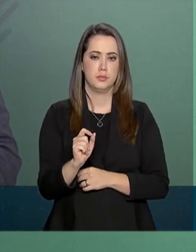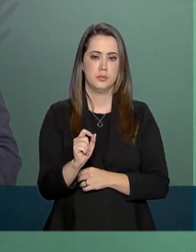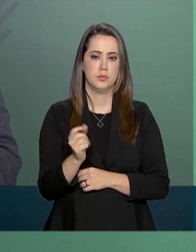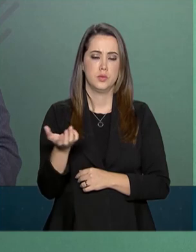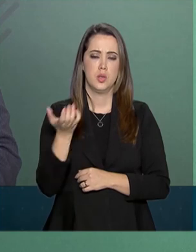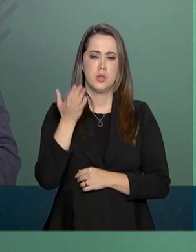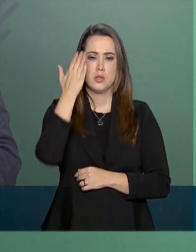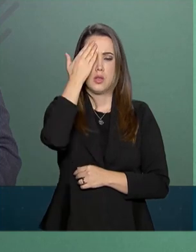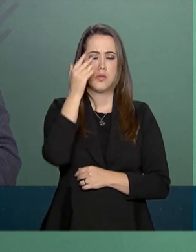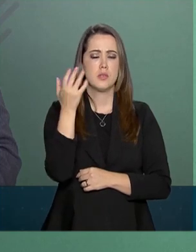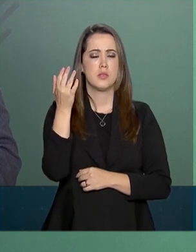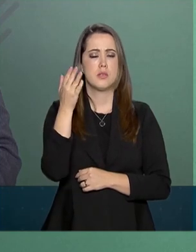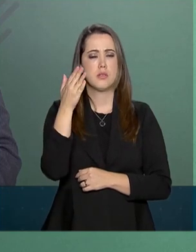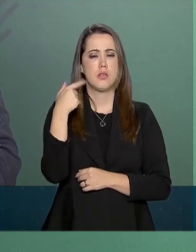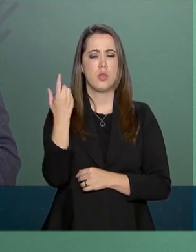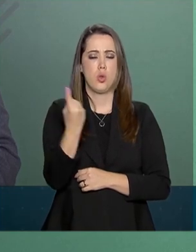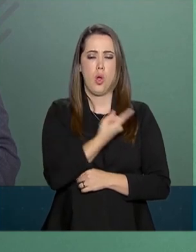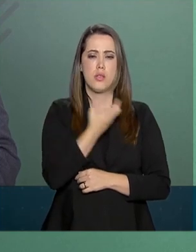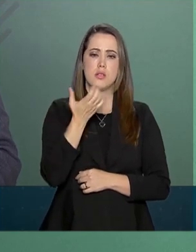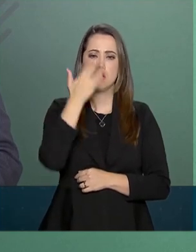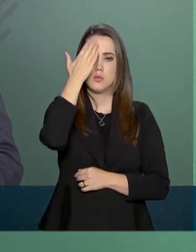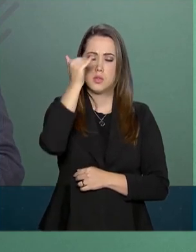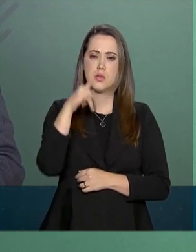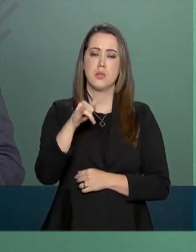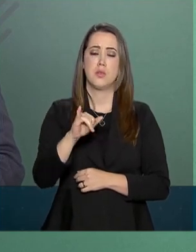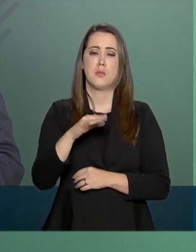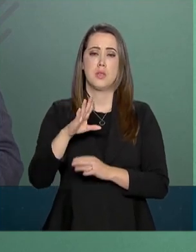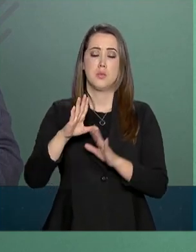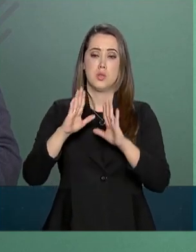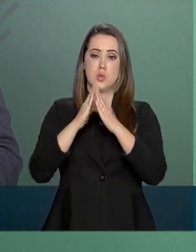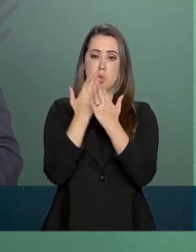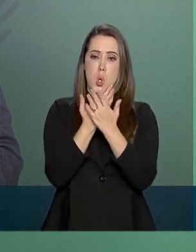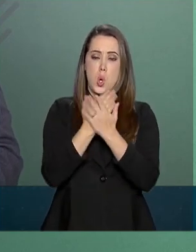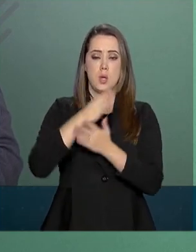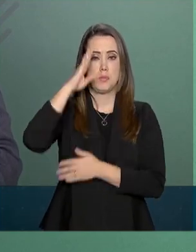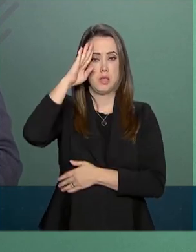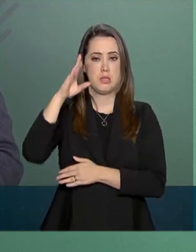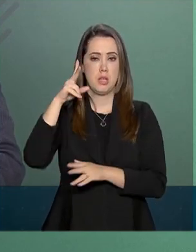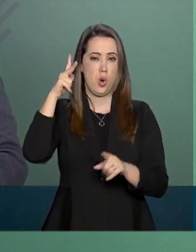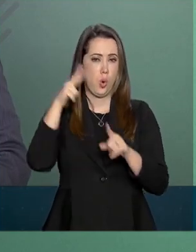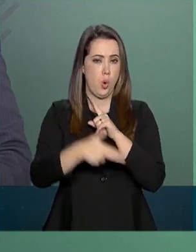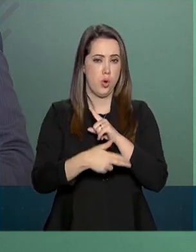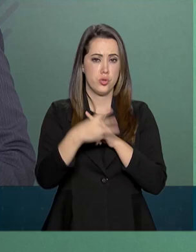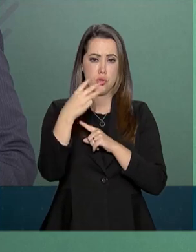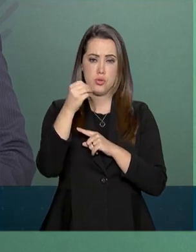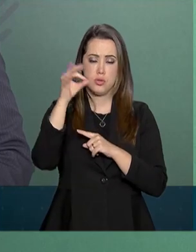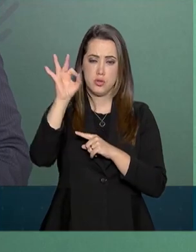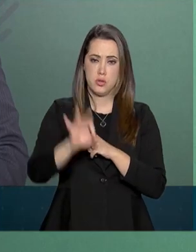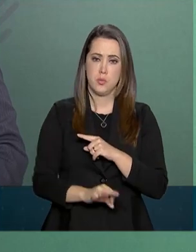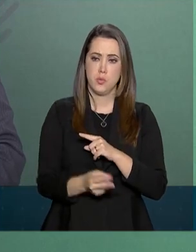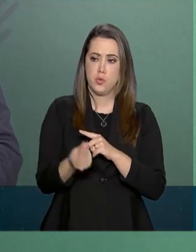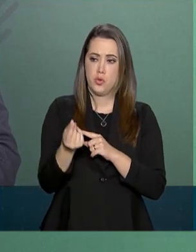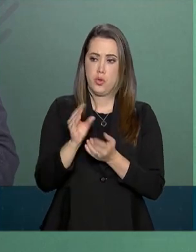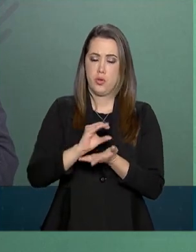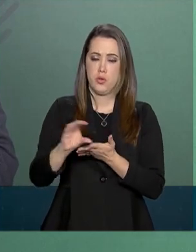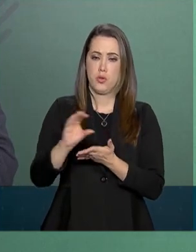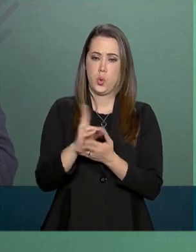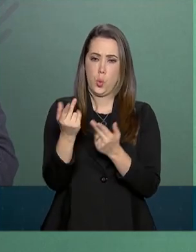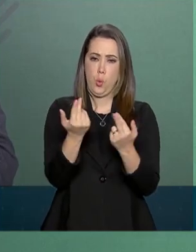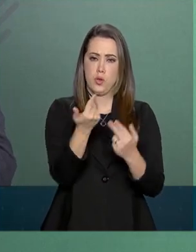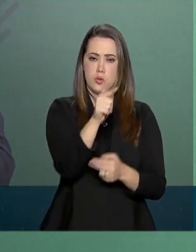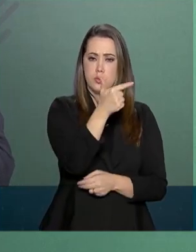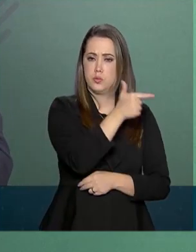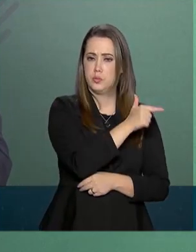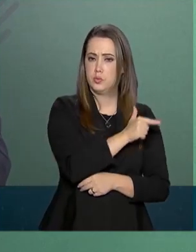gostaríamos de saber se os colégios militares vão sofrer cortes de 30% das verbas, assim como